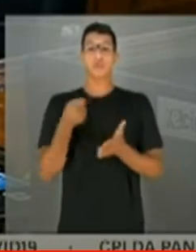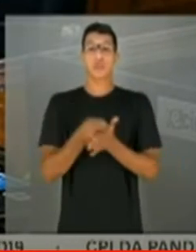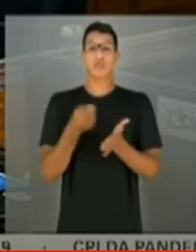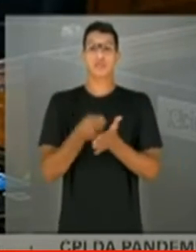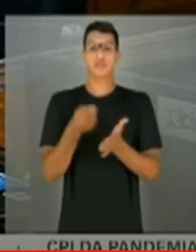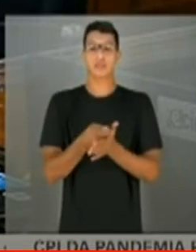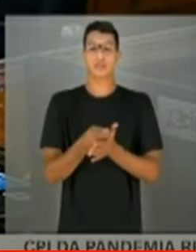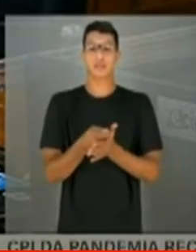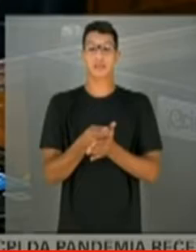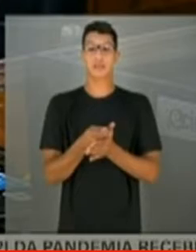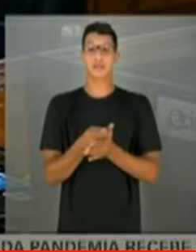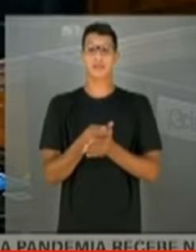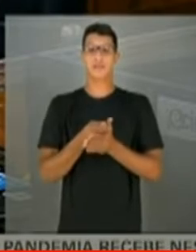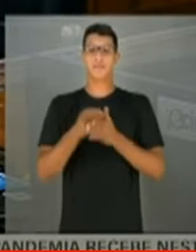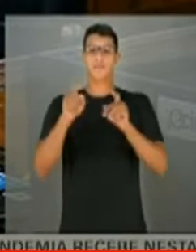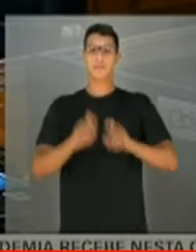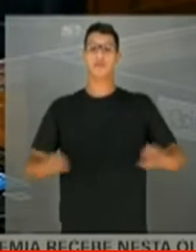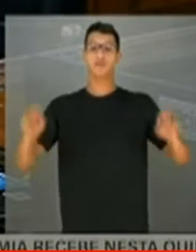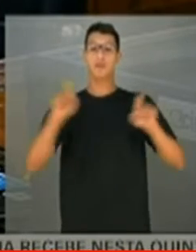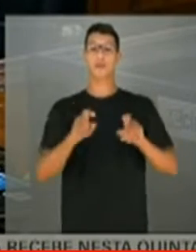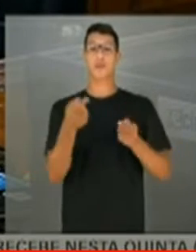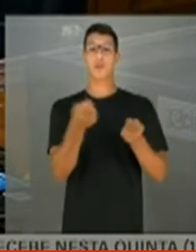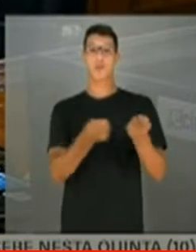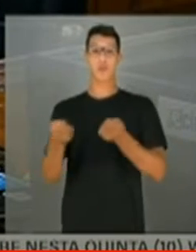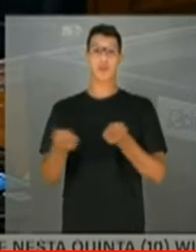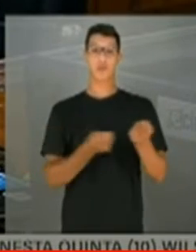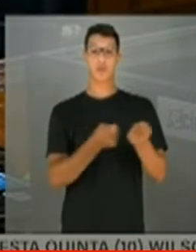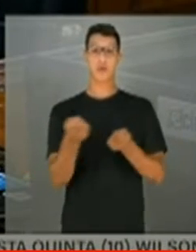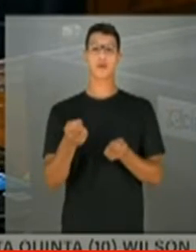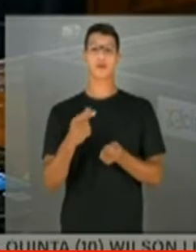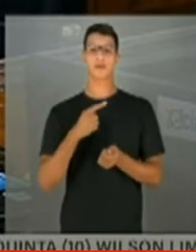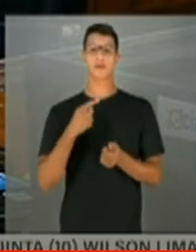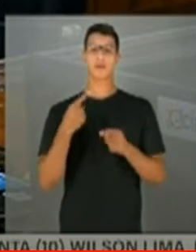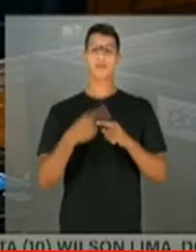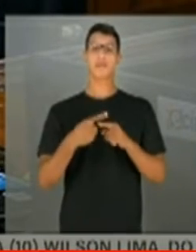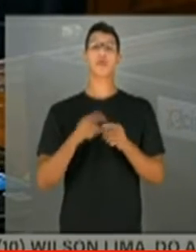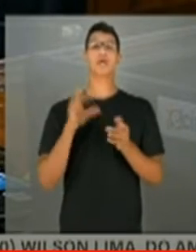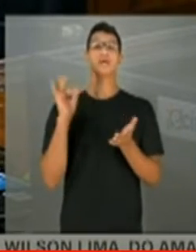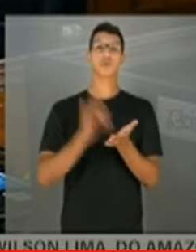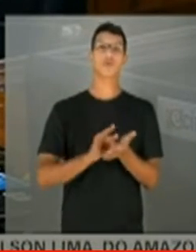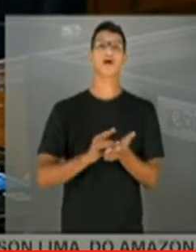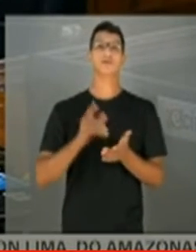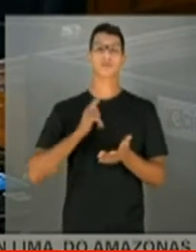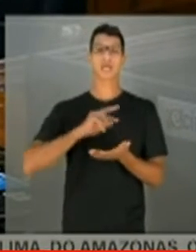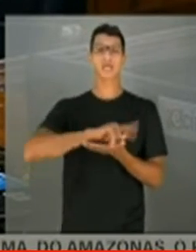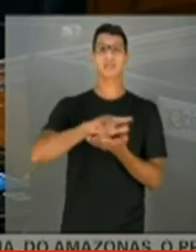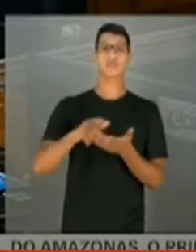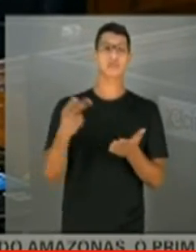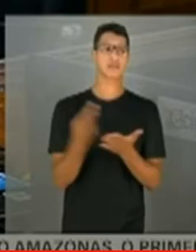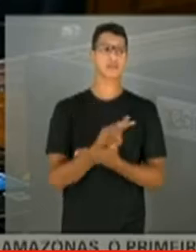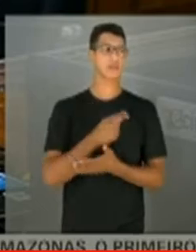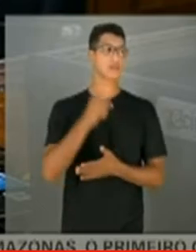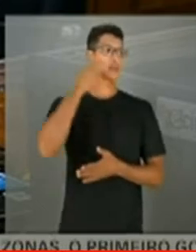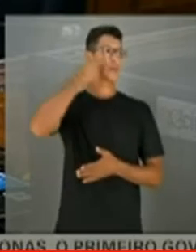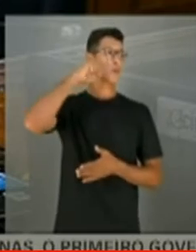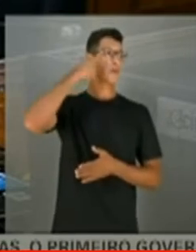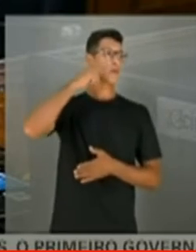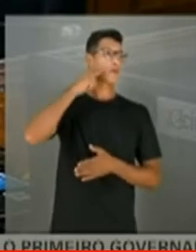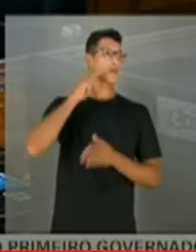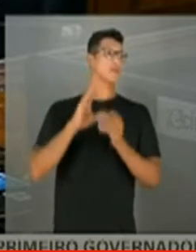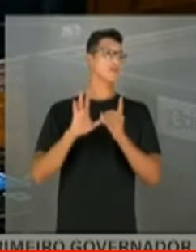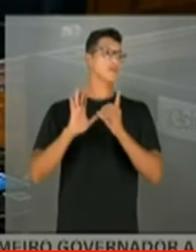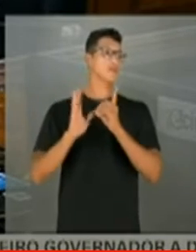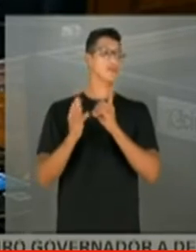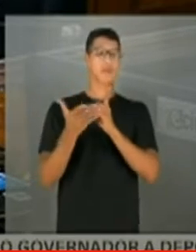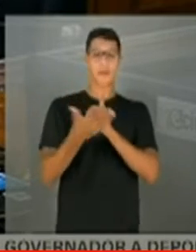a informatização, o controle, porque, de fato, há muitos indícios de irregularidade, principalmente no Departamento de